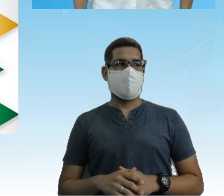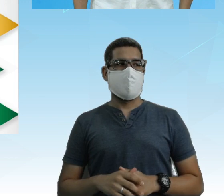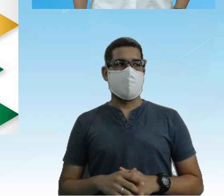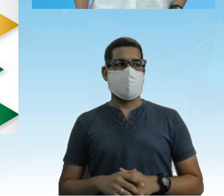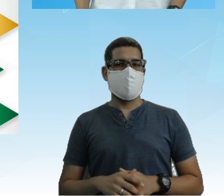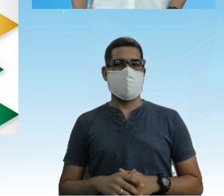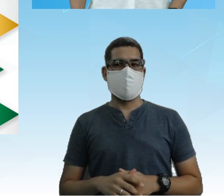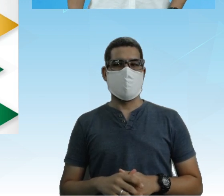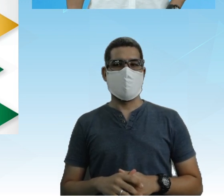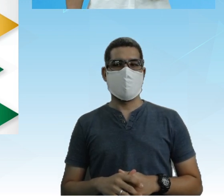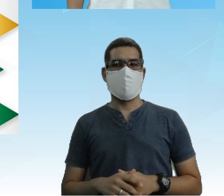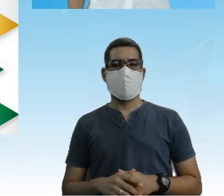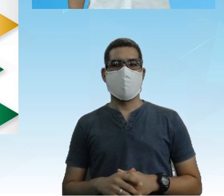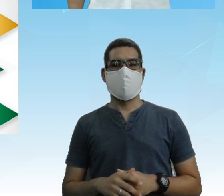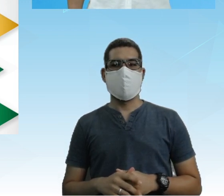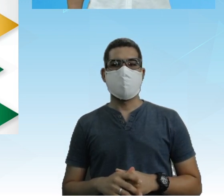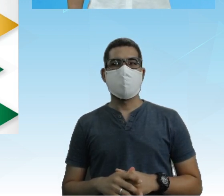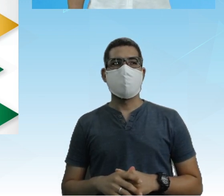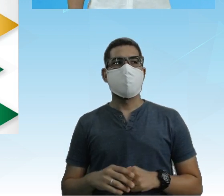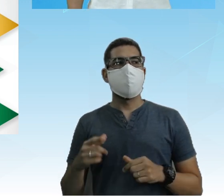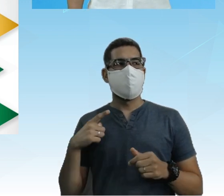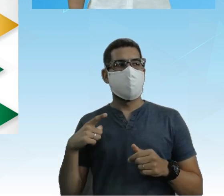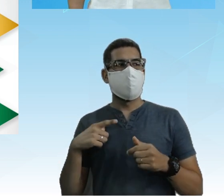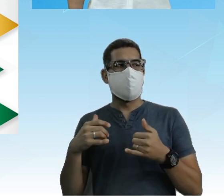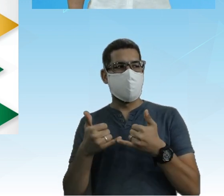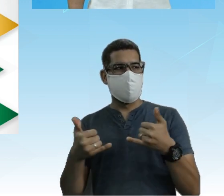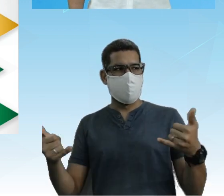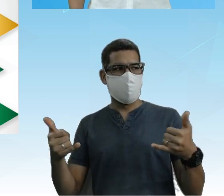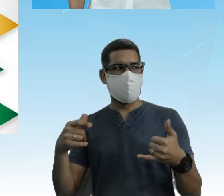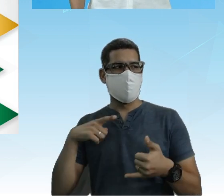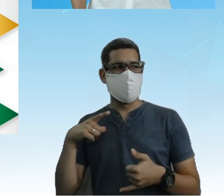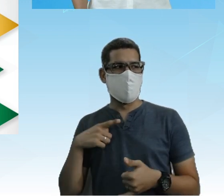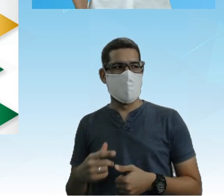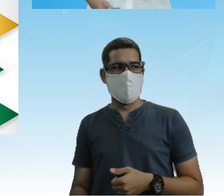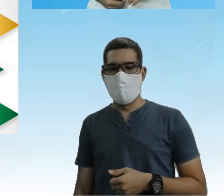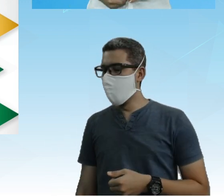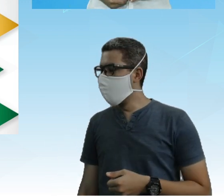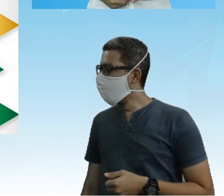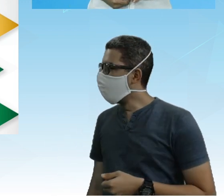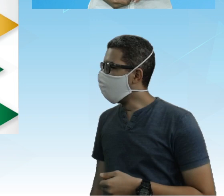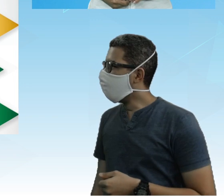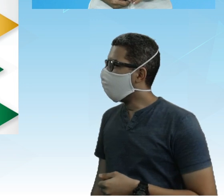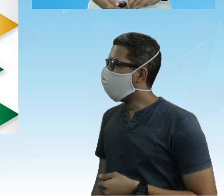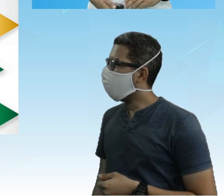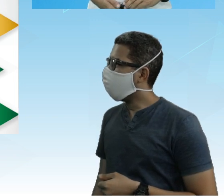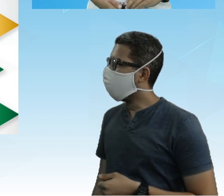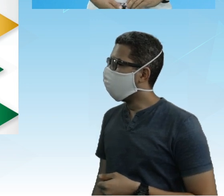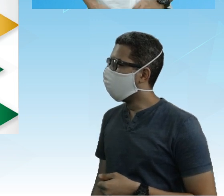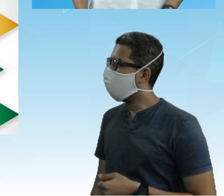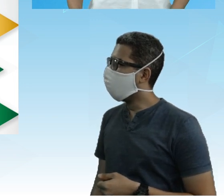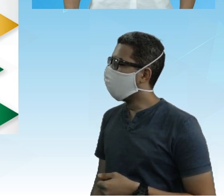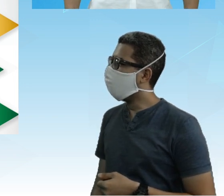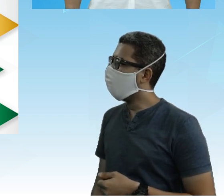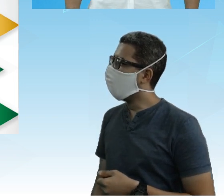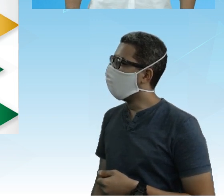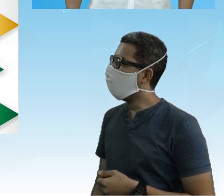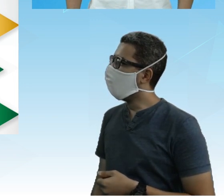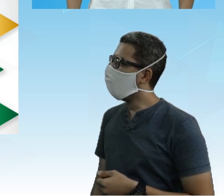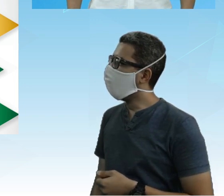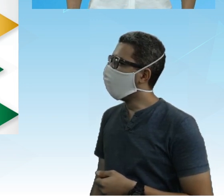Tá vendo aí? Ficou claro para você? Tá vendo a setinha? Deixa eu botar aqui Para você ver na animação Tá? Cada uma delas Ó